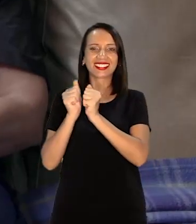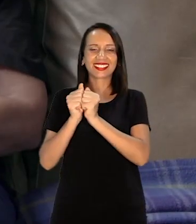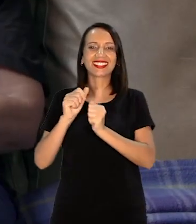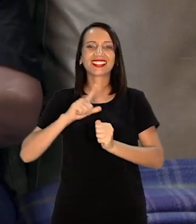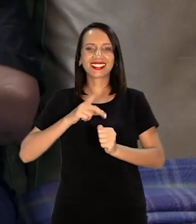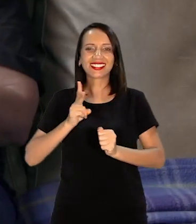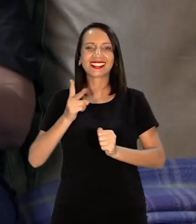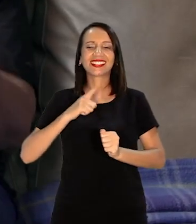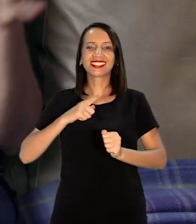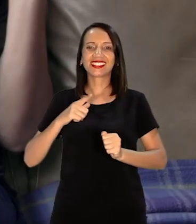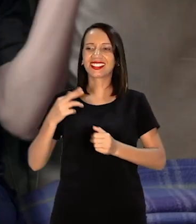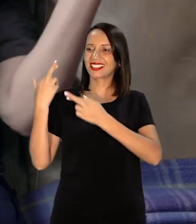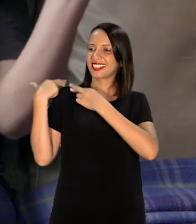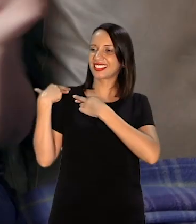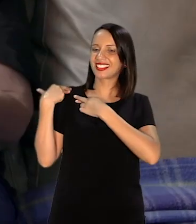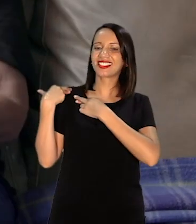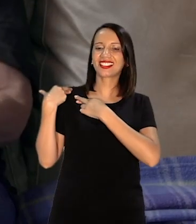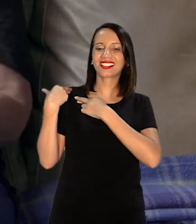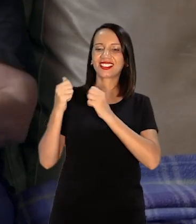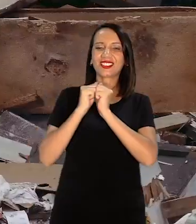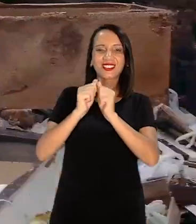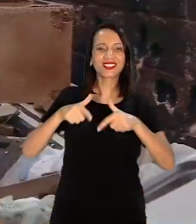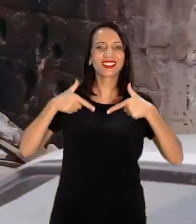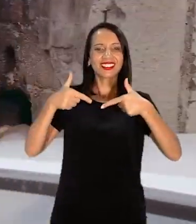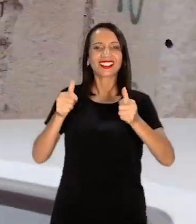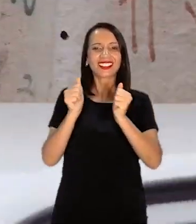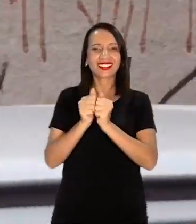cursinho Eu sou encarregada De fazer essa tarefa com ele